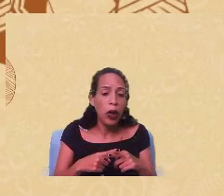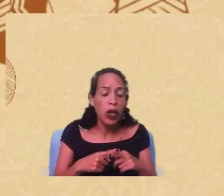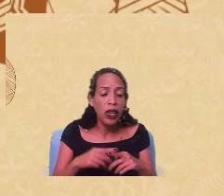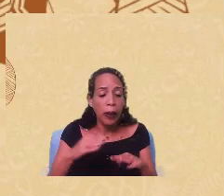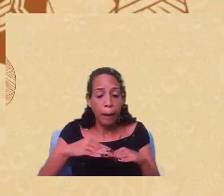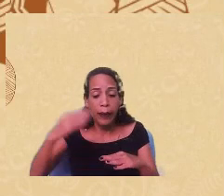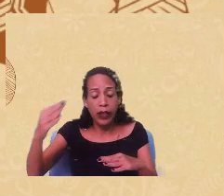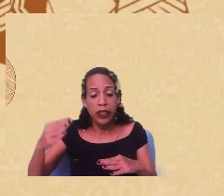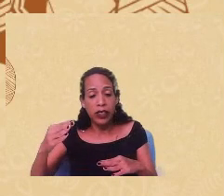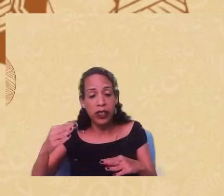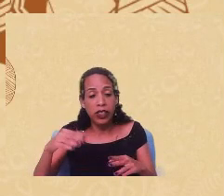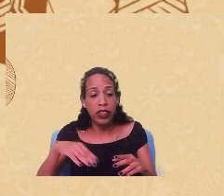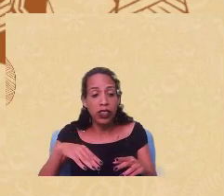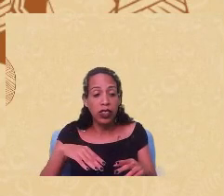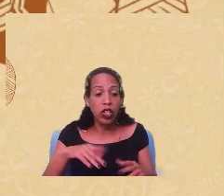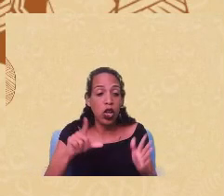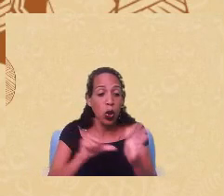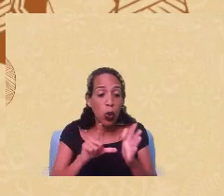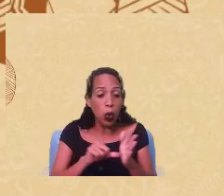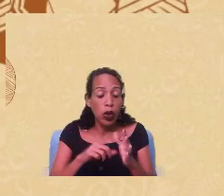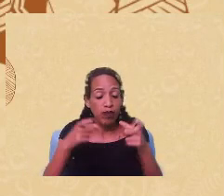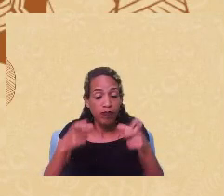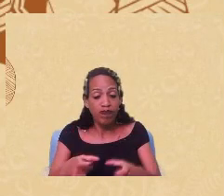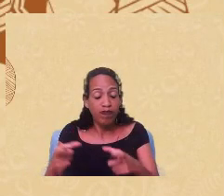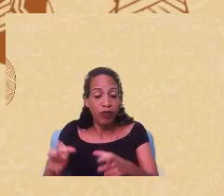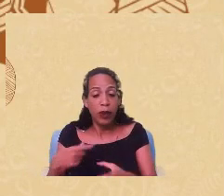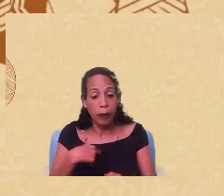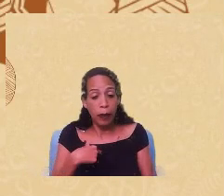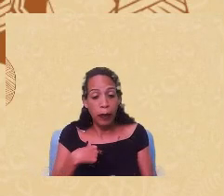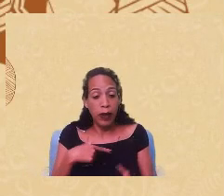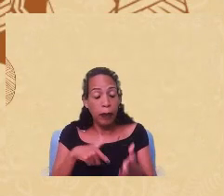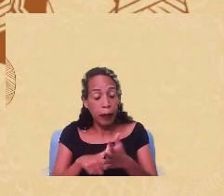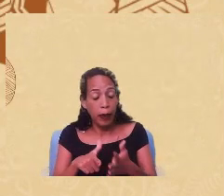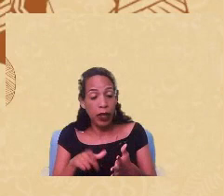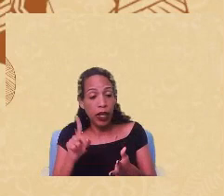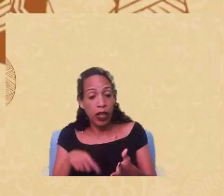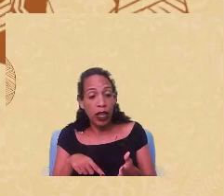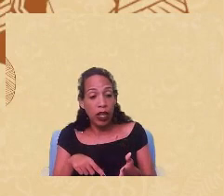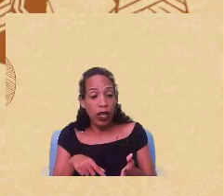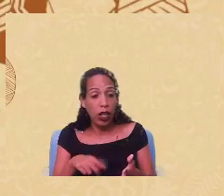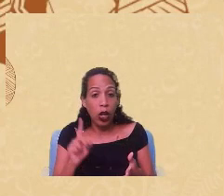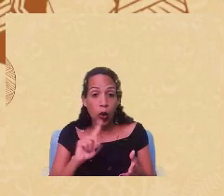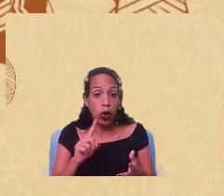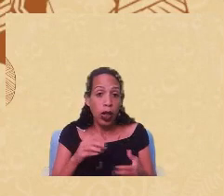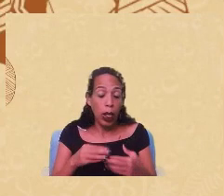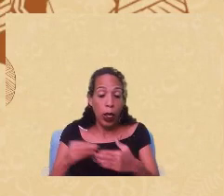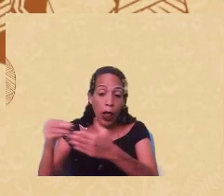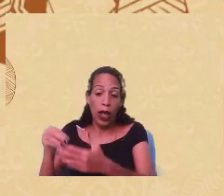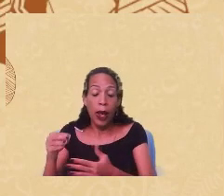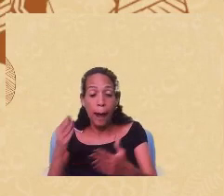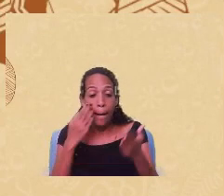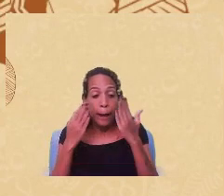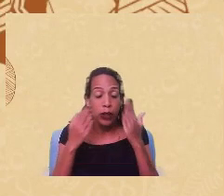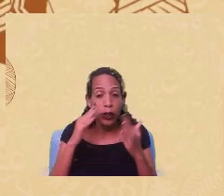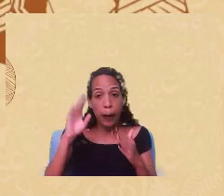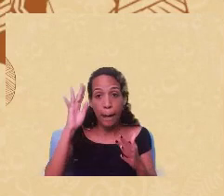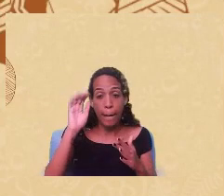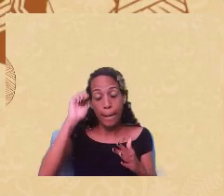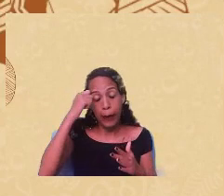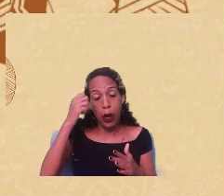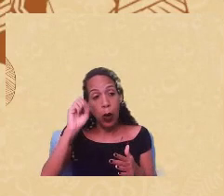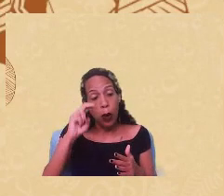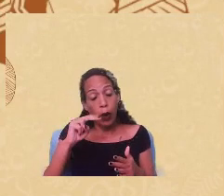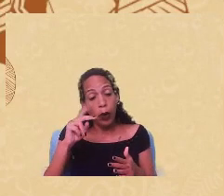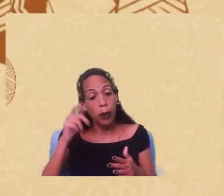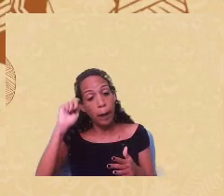fazendo isso a partir do lugar deles para mim a questão não é quando a gente leva a psicologia para o preto ou leva a psicanalagem para o preto é quando